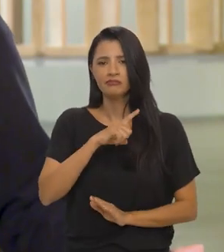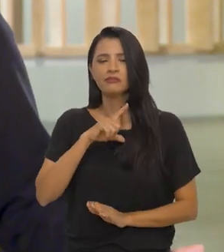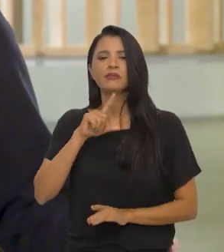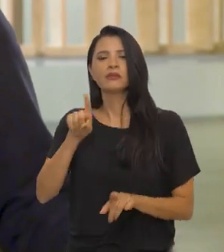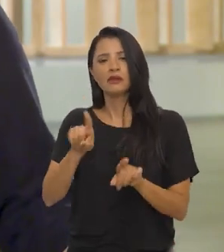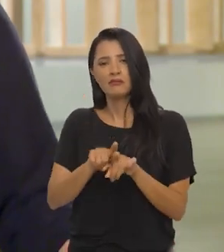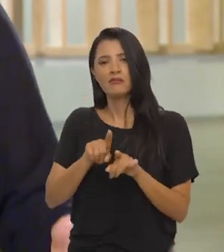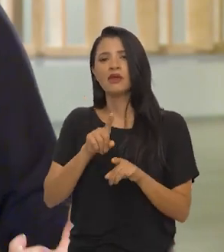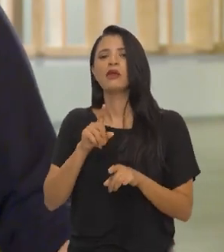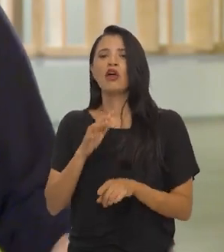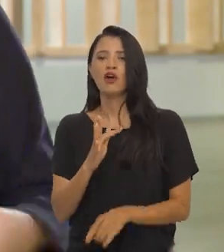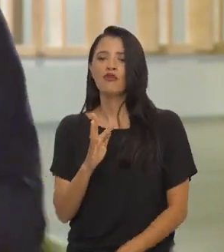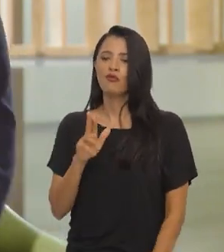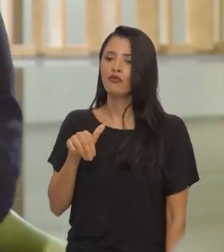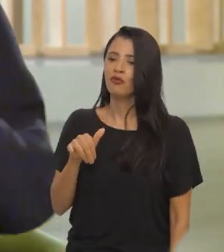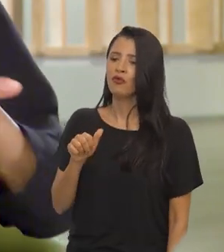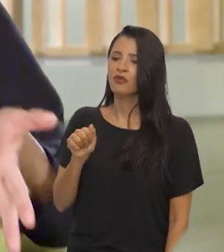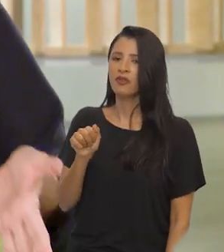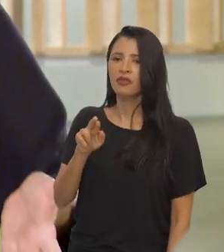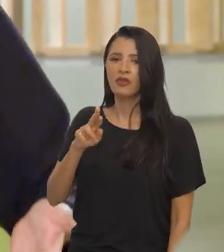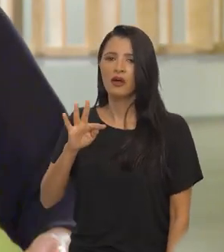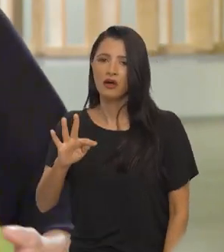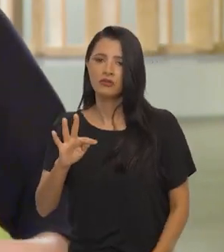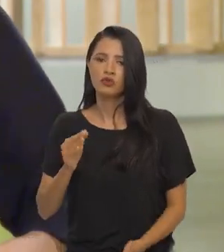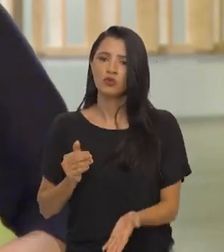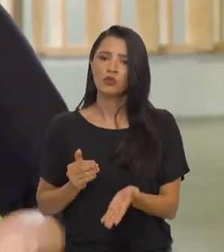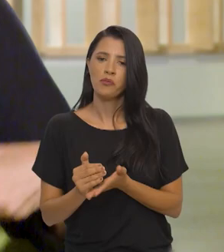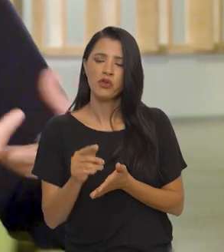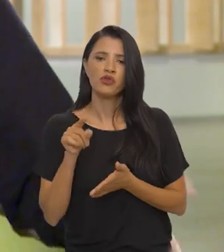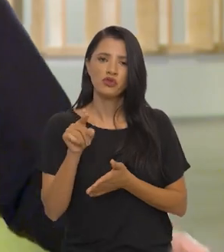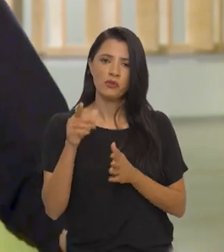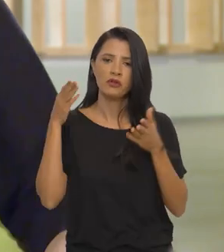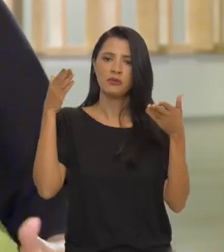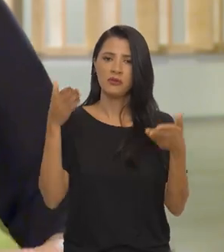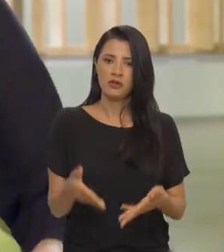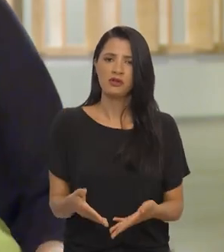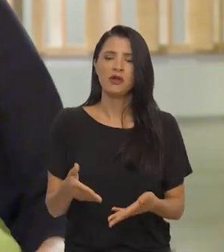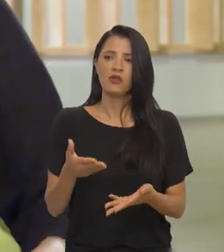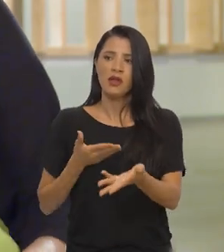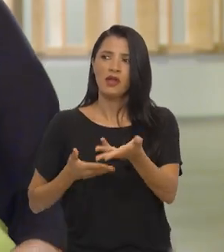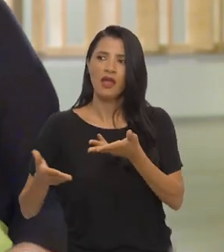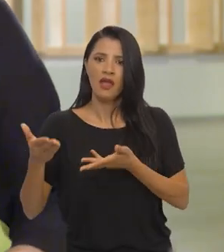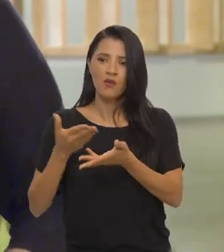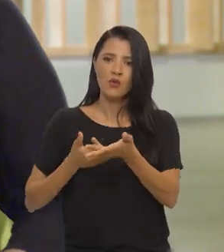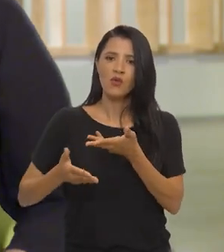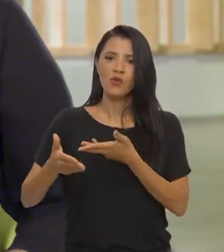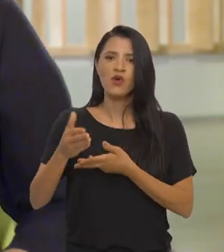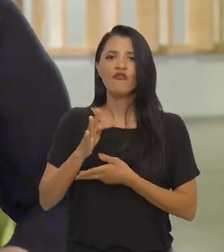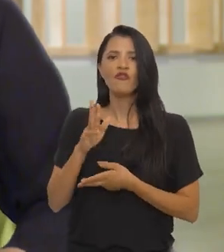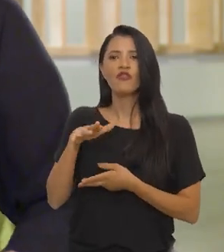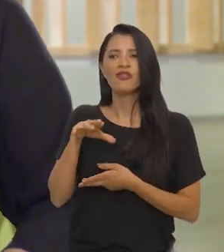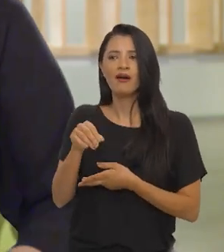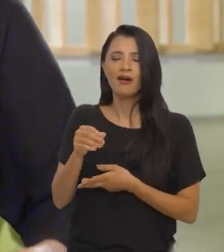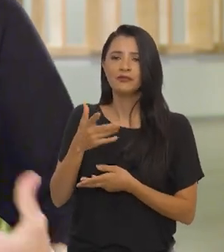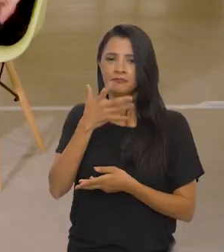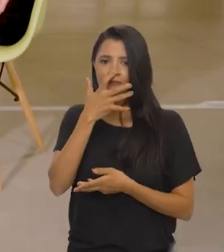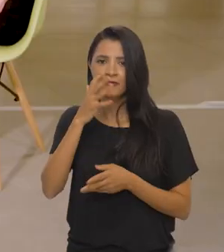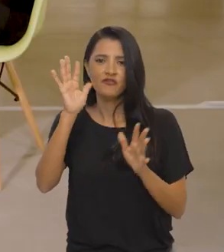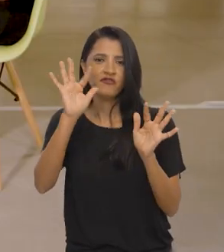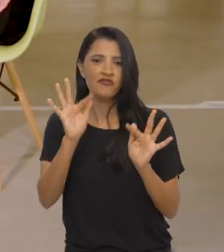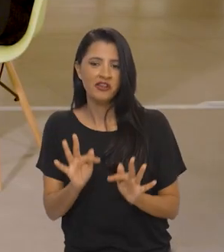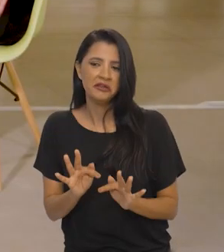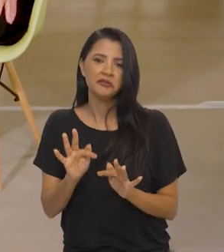então, a FUNARTE também começou sua circulação no Circula FUNARTE, estamos muito felizes com o que a gente